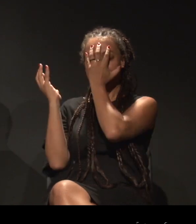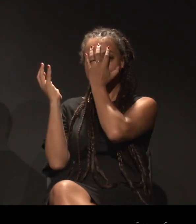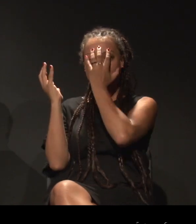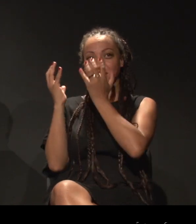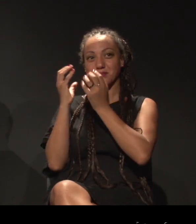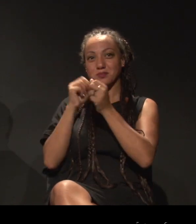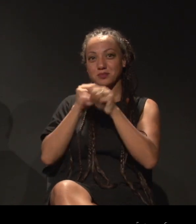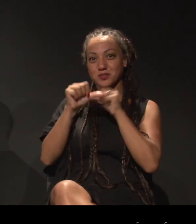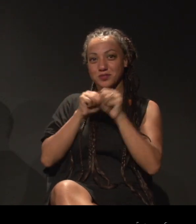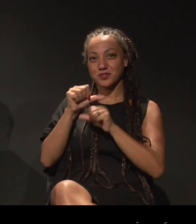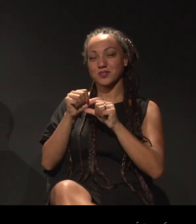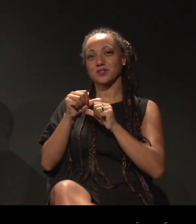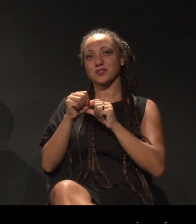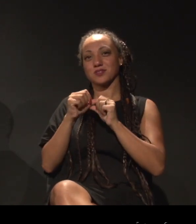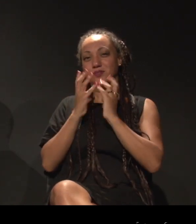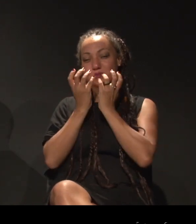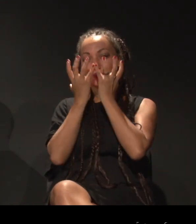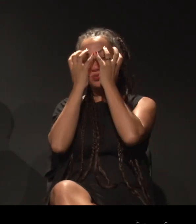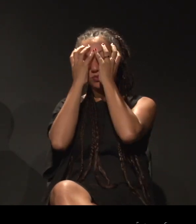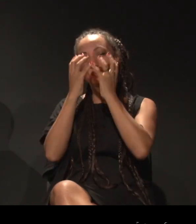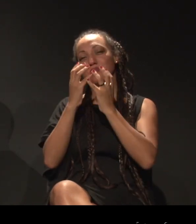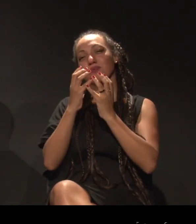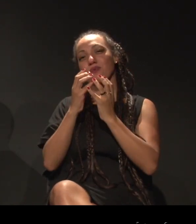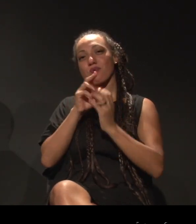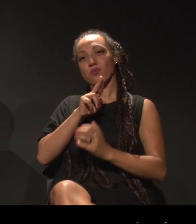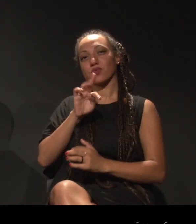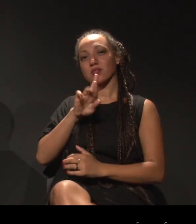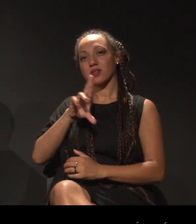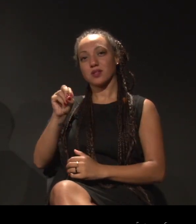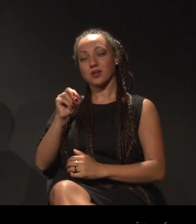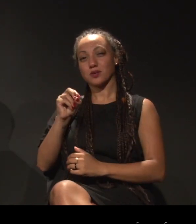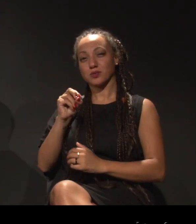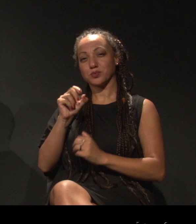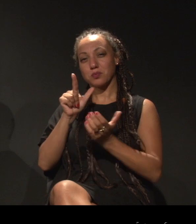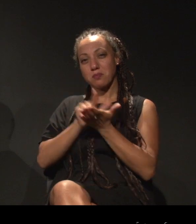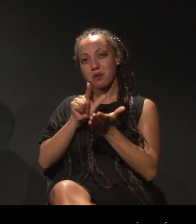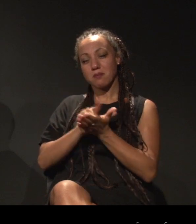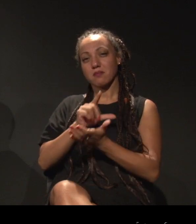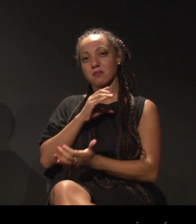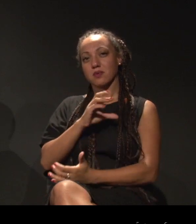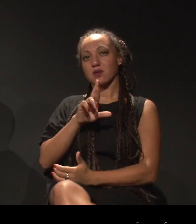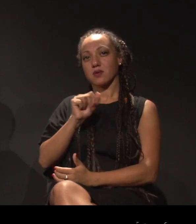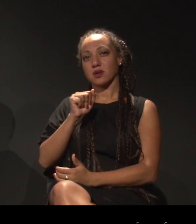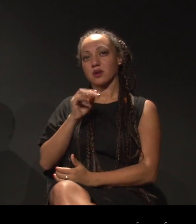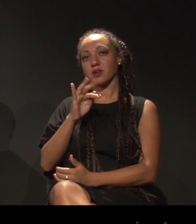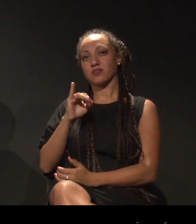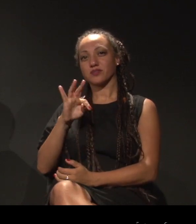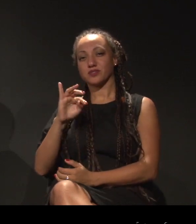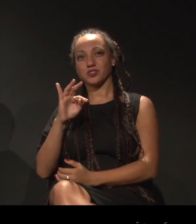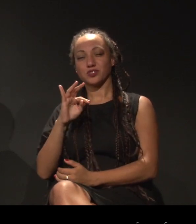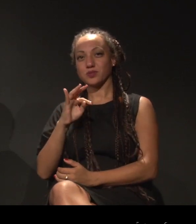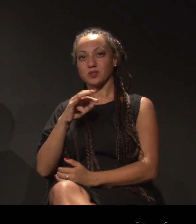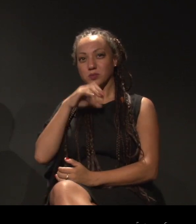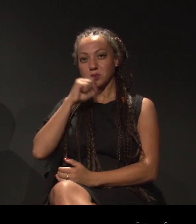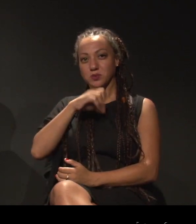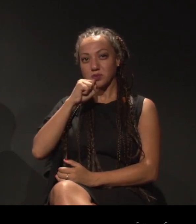num útero de papel craft, sem poder respirar. Então, toda essa relação...